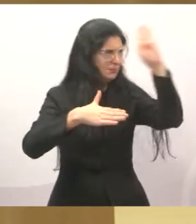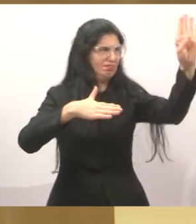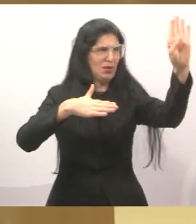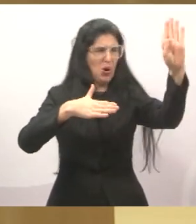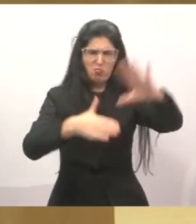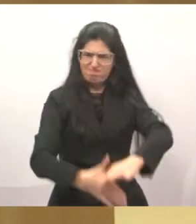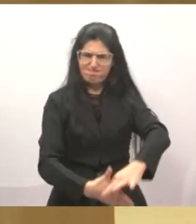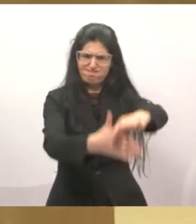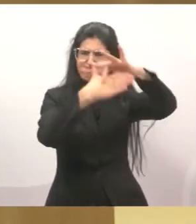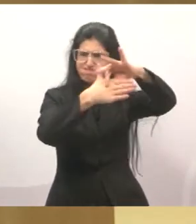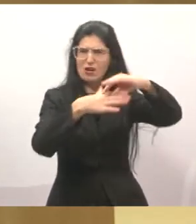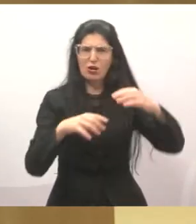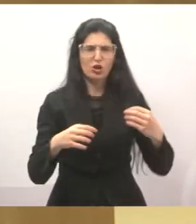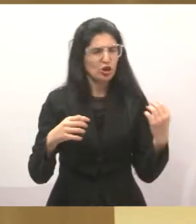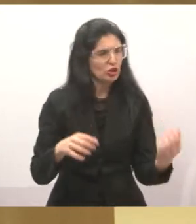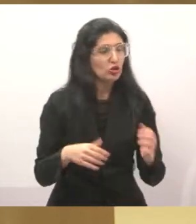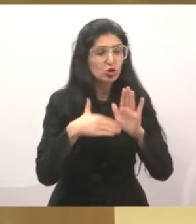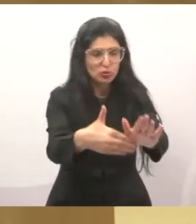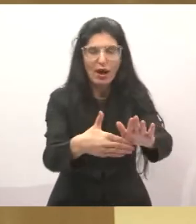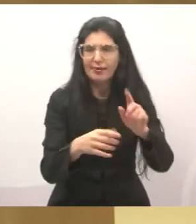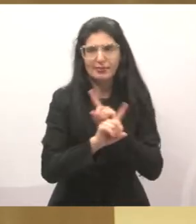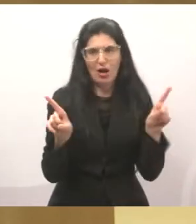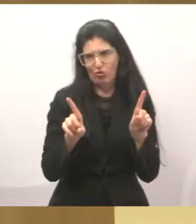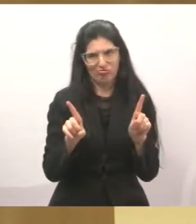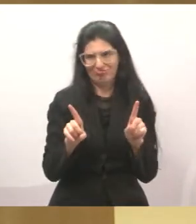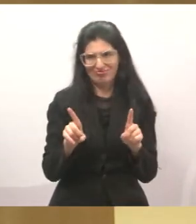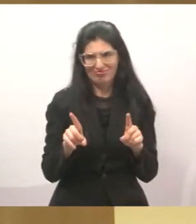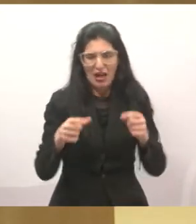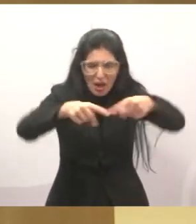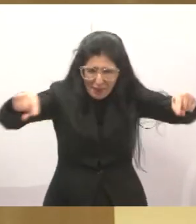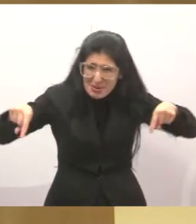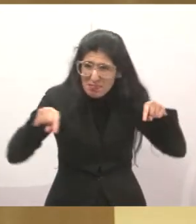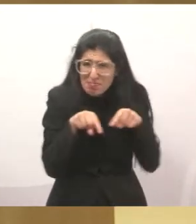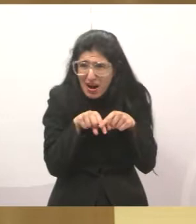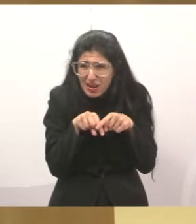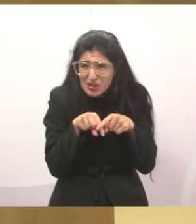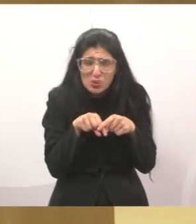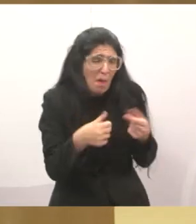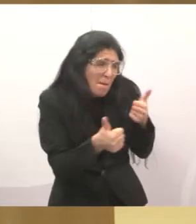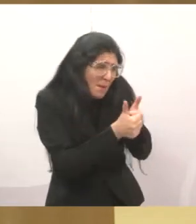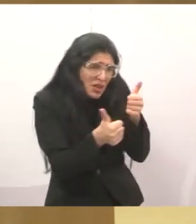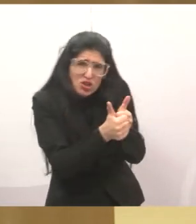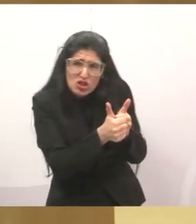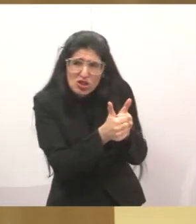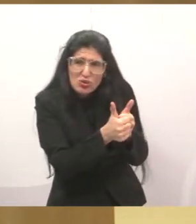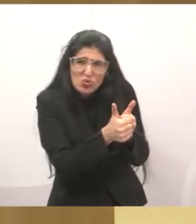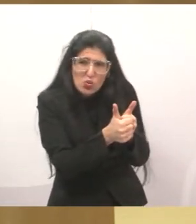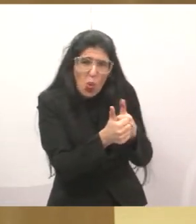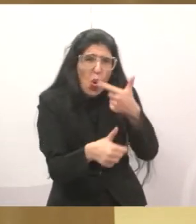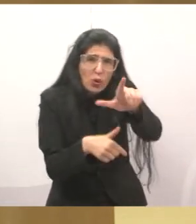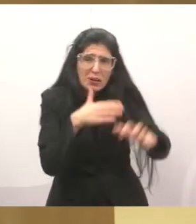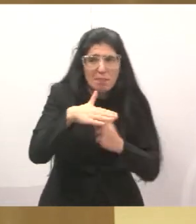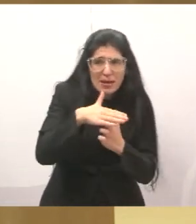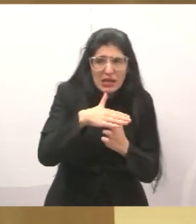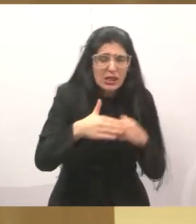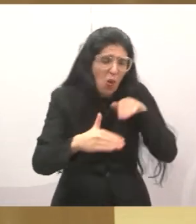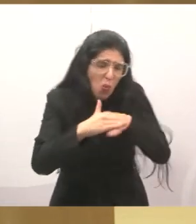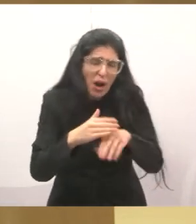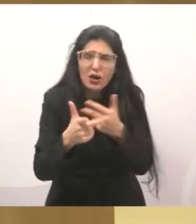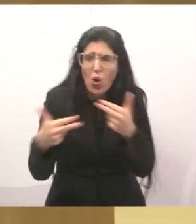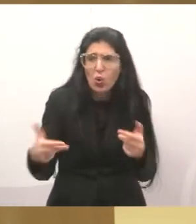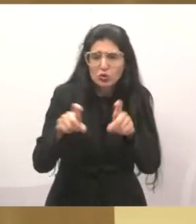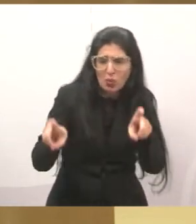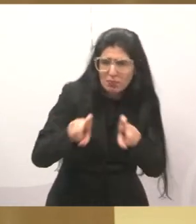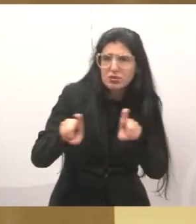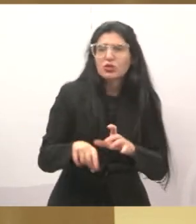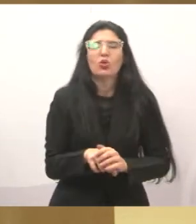que ia promover desenvolvimento econômico na nossa cidade. E não tem economia nenhuma. Eu tenho feito outro pedido de informação,